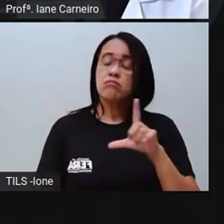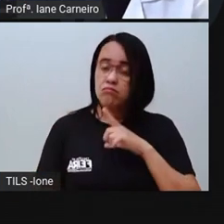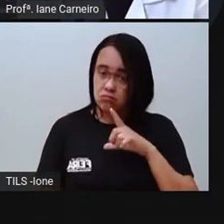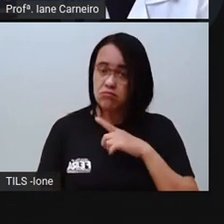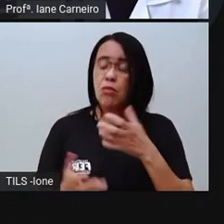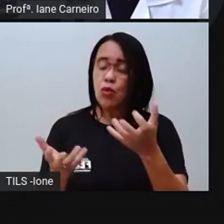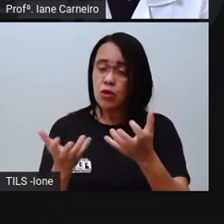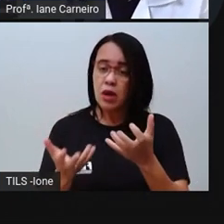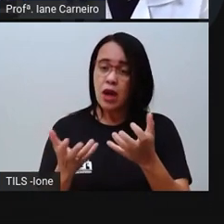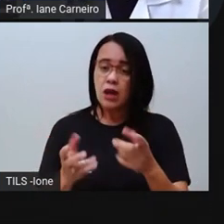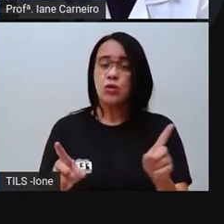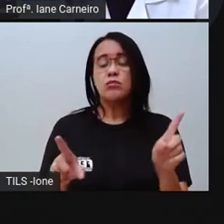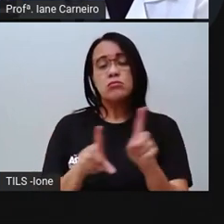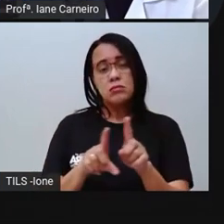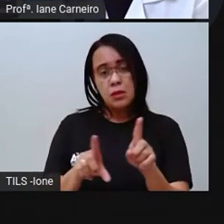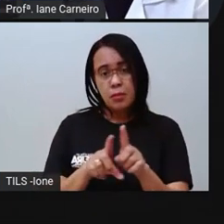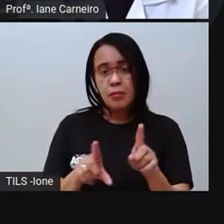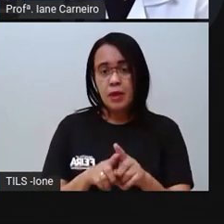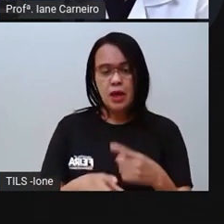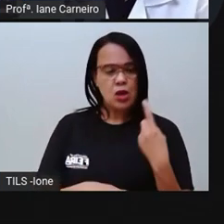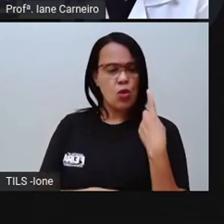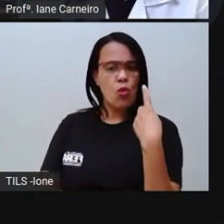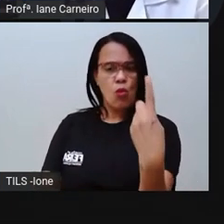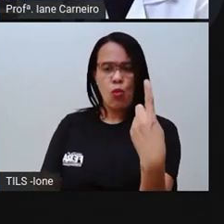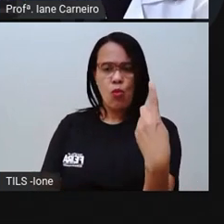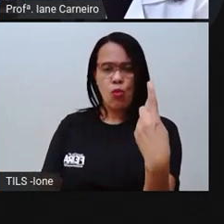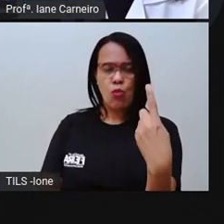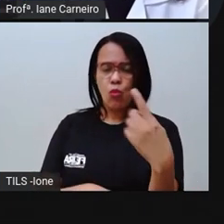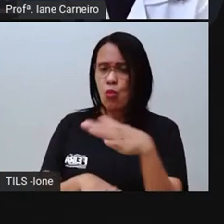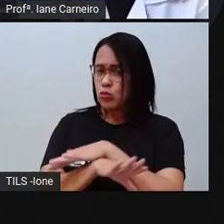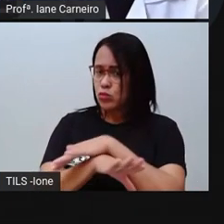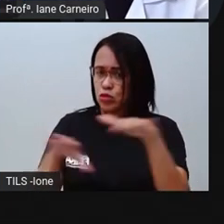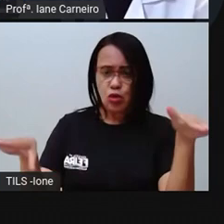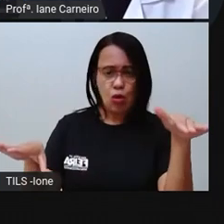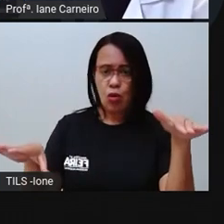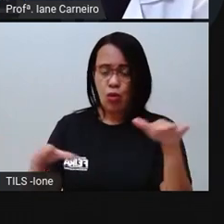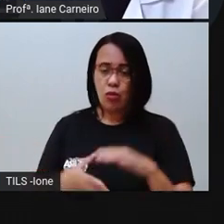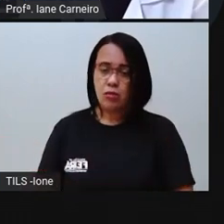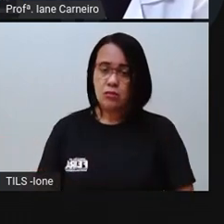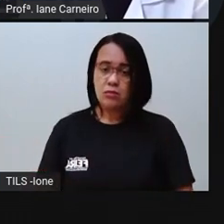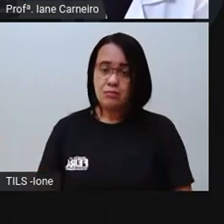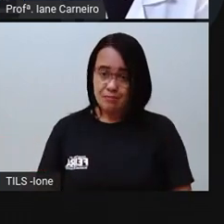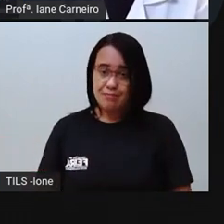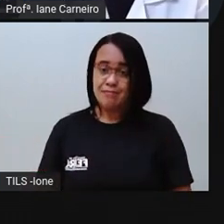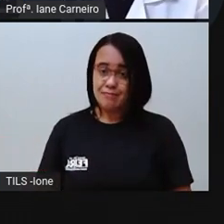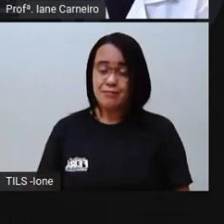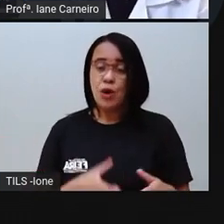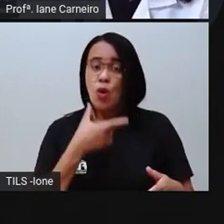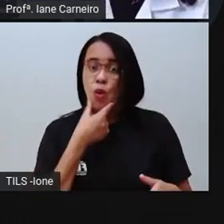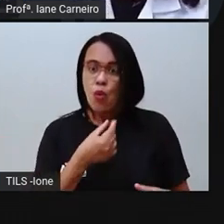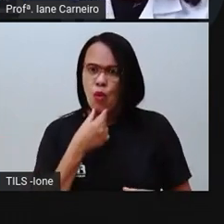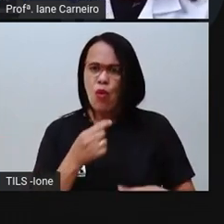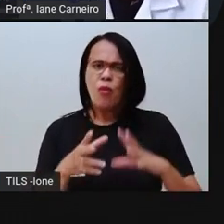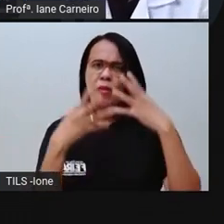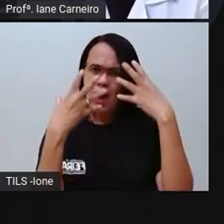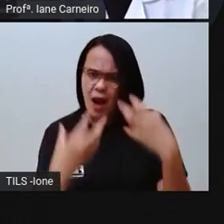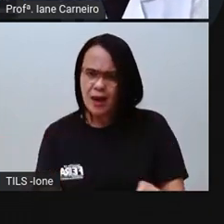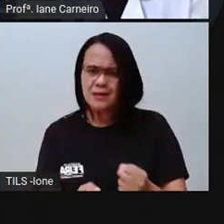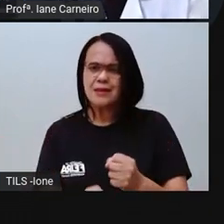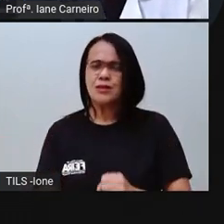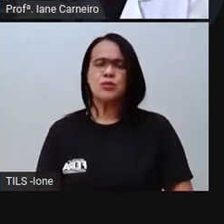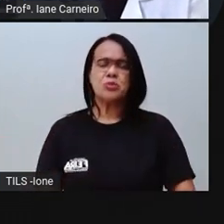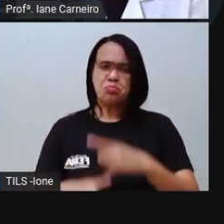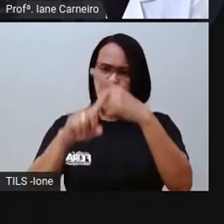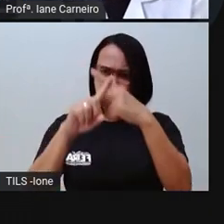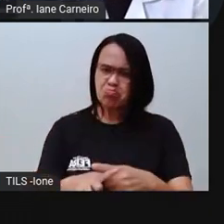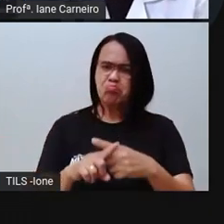O artesão aceitou o desafio, afinal, precisava honrar a tabuleta na frente da